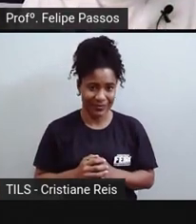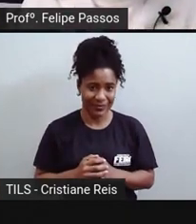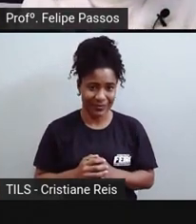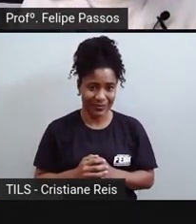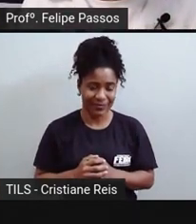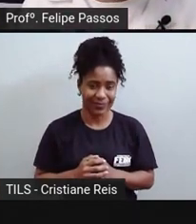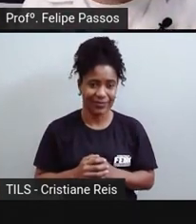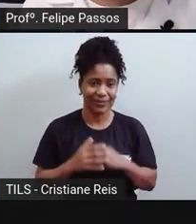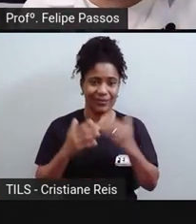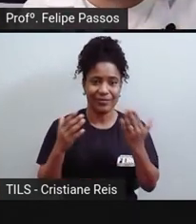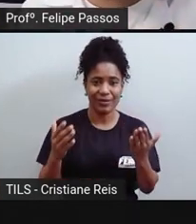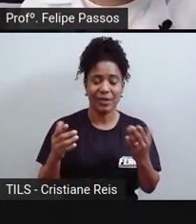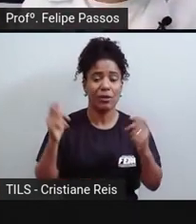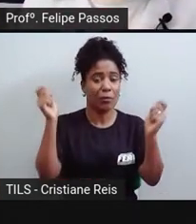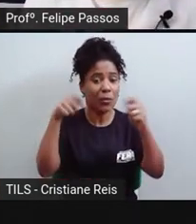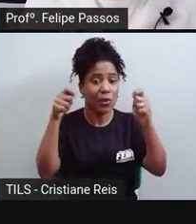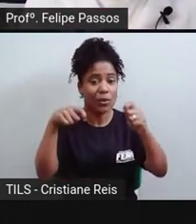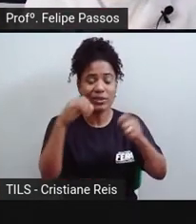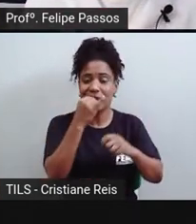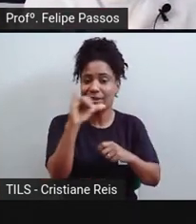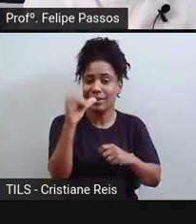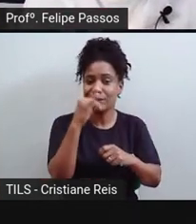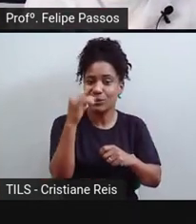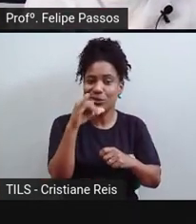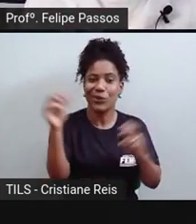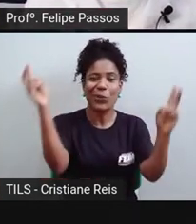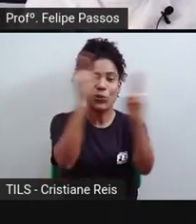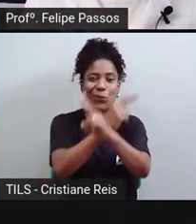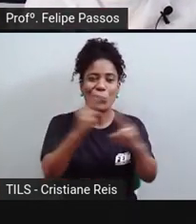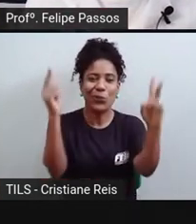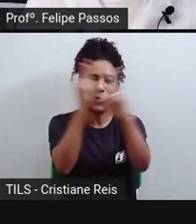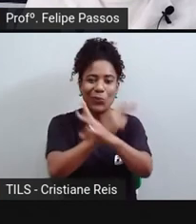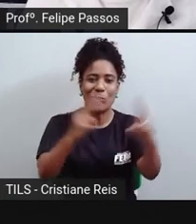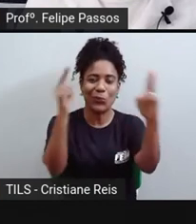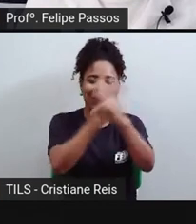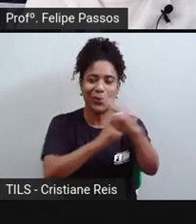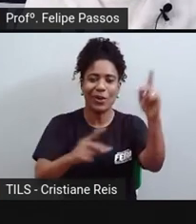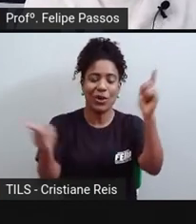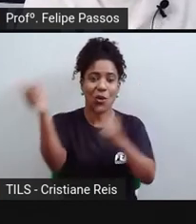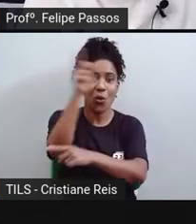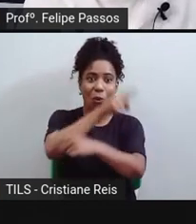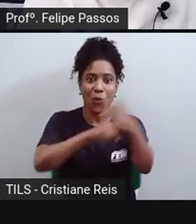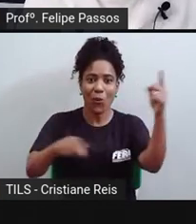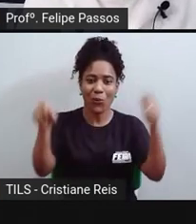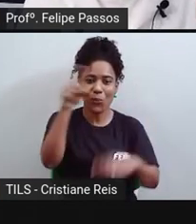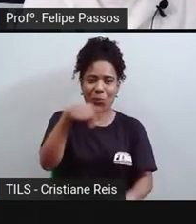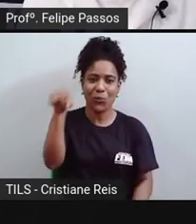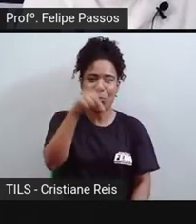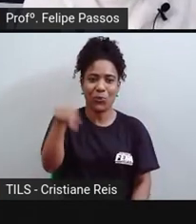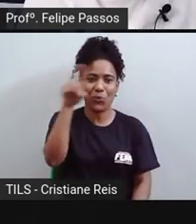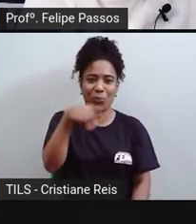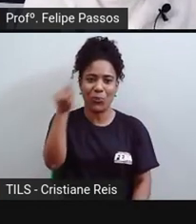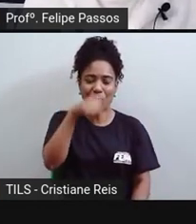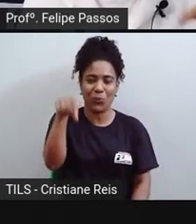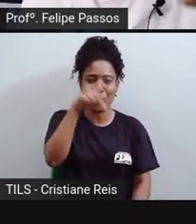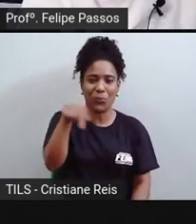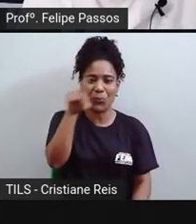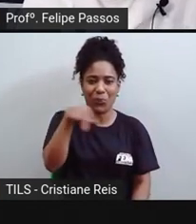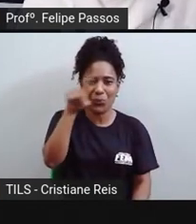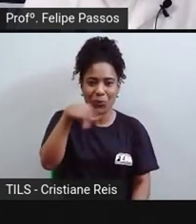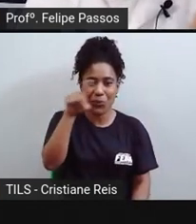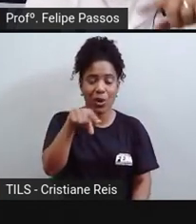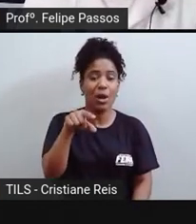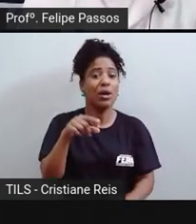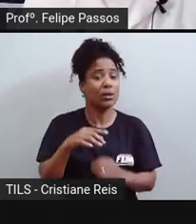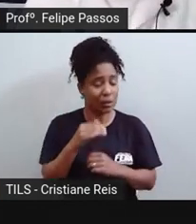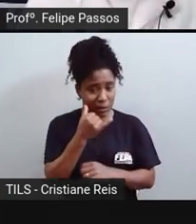de produção de energia através da força do vento muito grande. São hélices que são movimentadas pelo vento